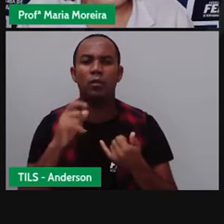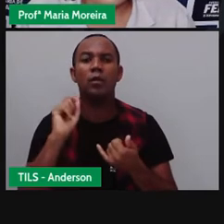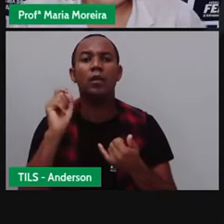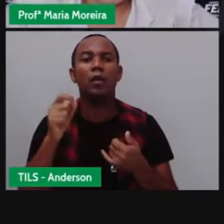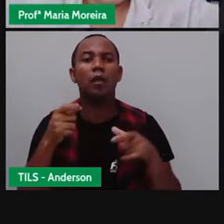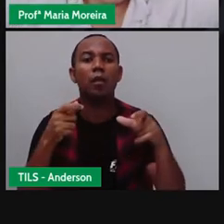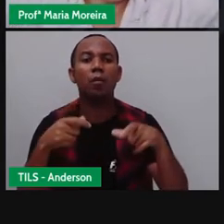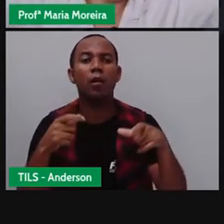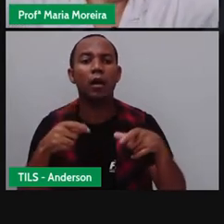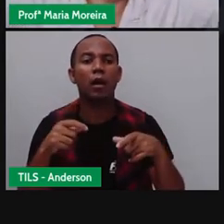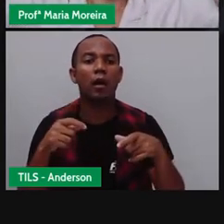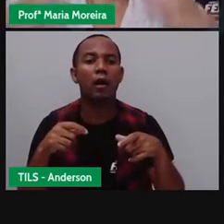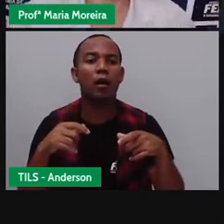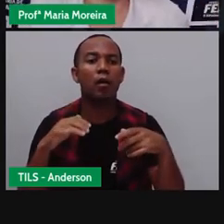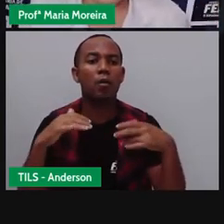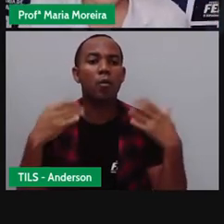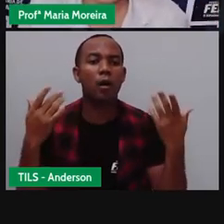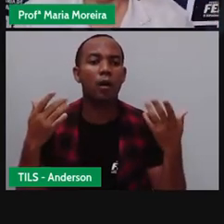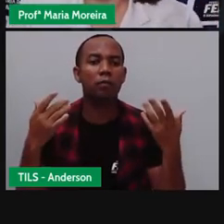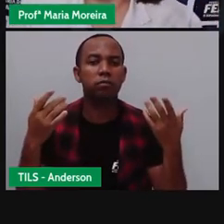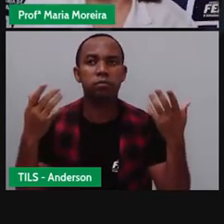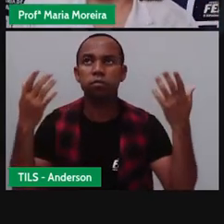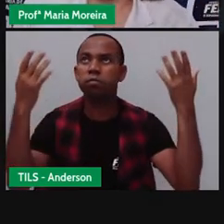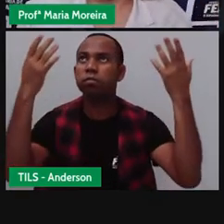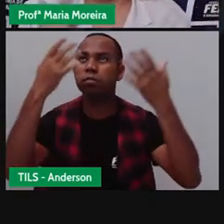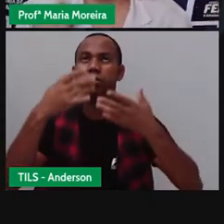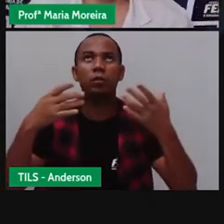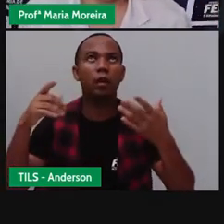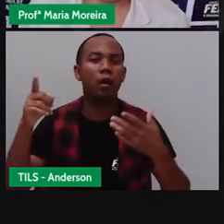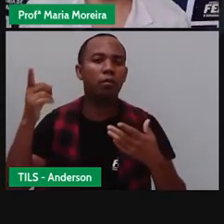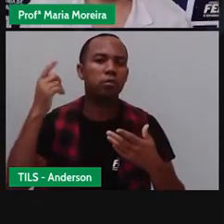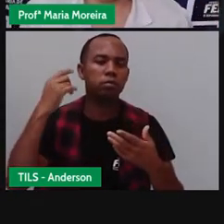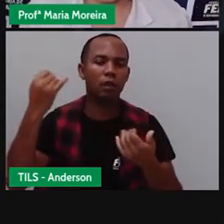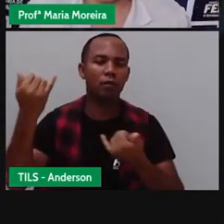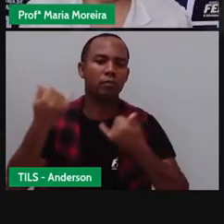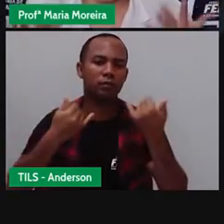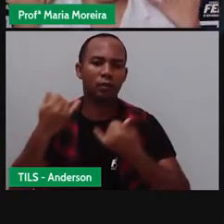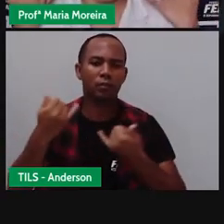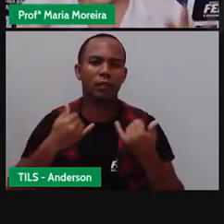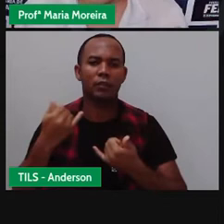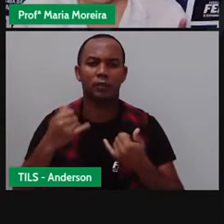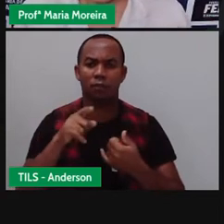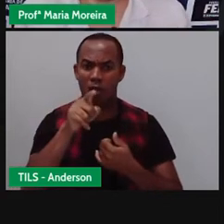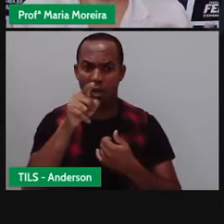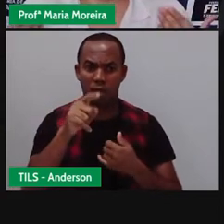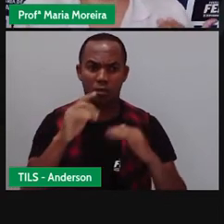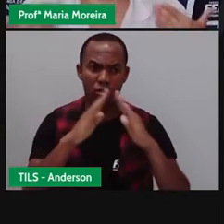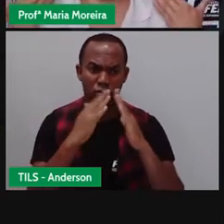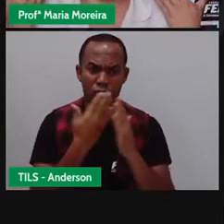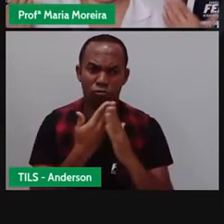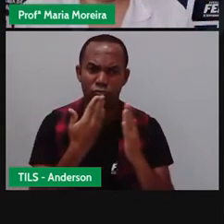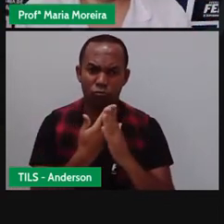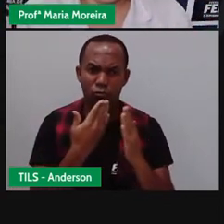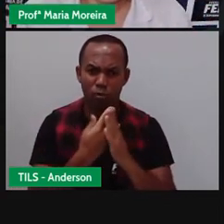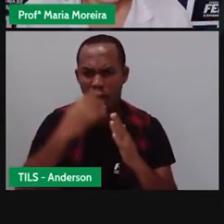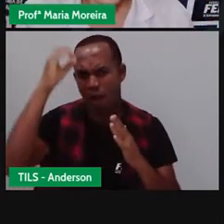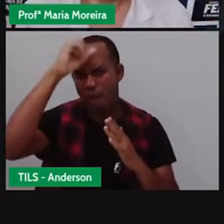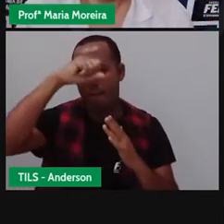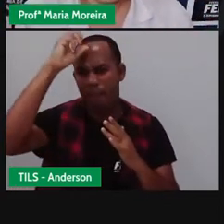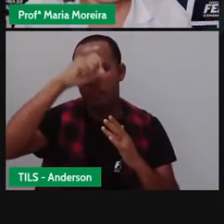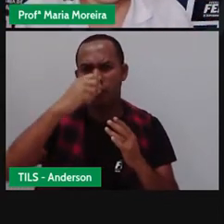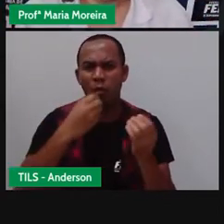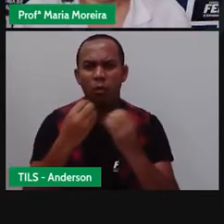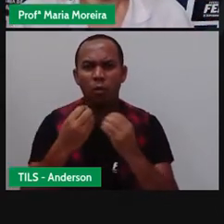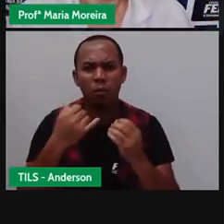gente? Por ondas que vêm aonde, ó, no ar. Imagine aí quanto que essas pessoas não tiveram que estudar para conseguir chegarem, né?